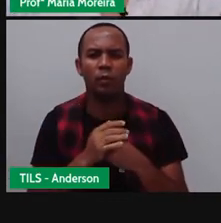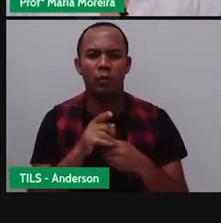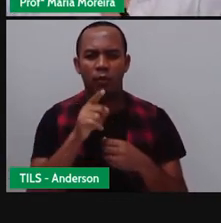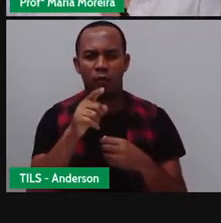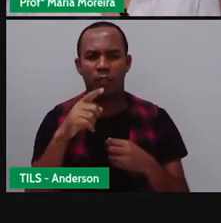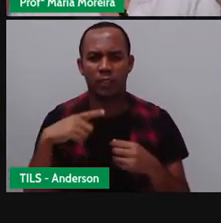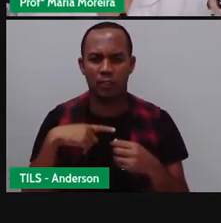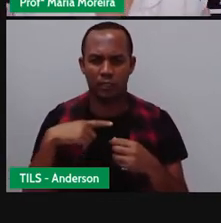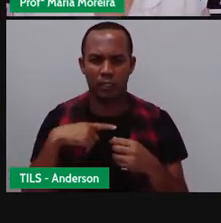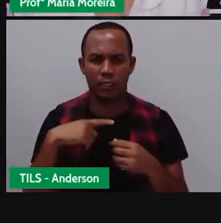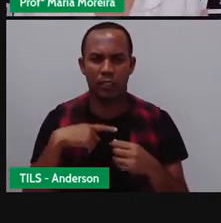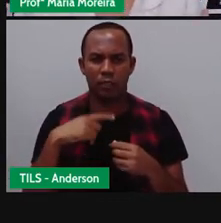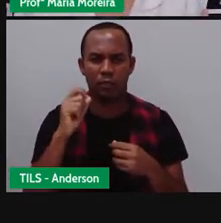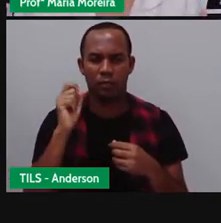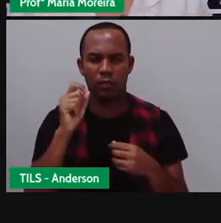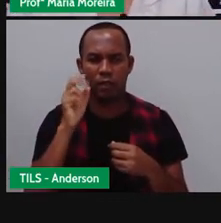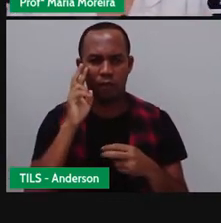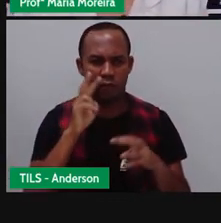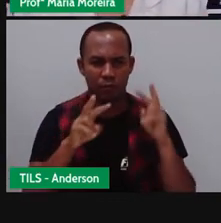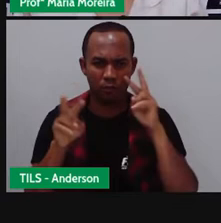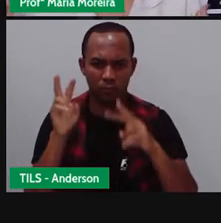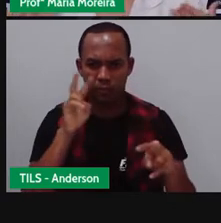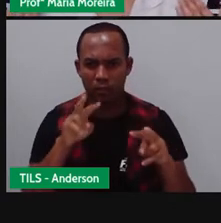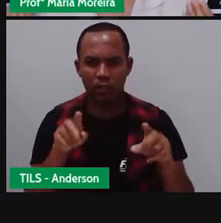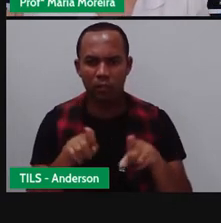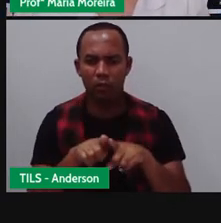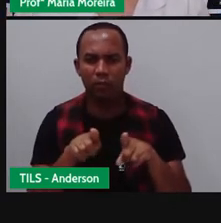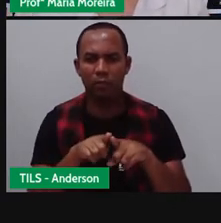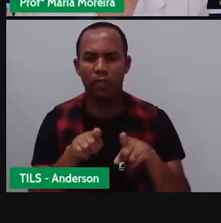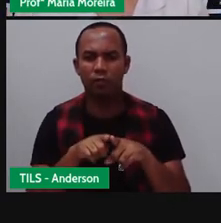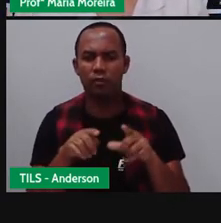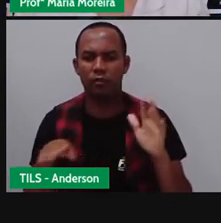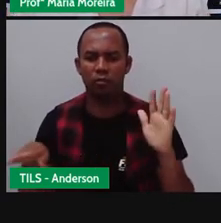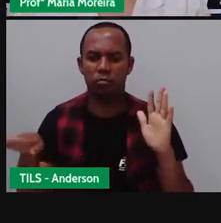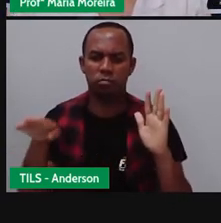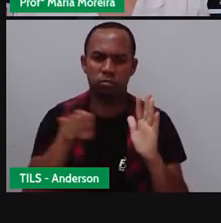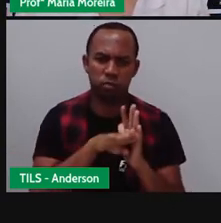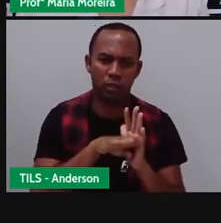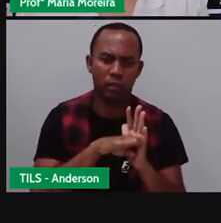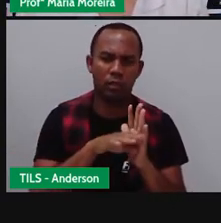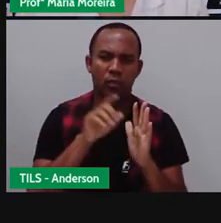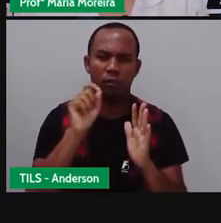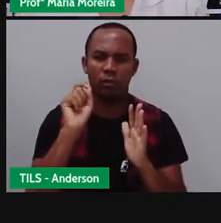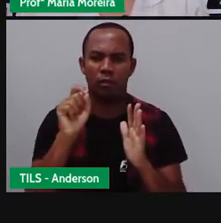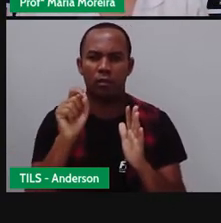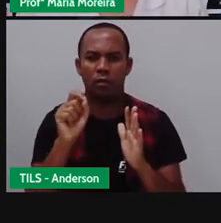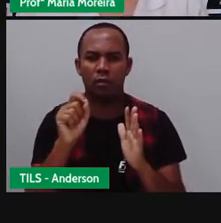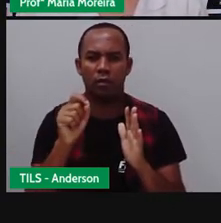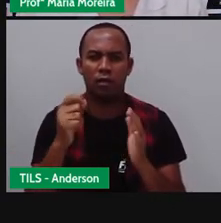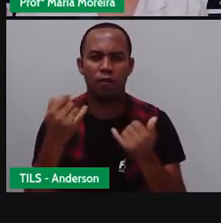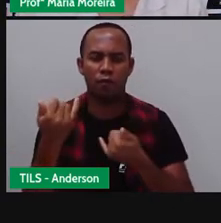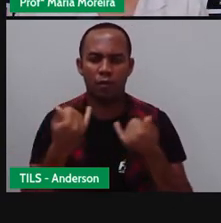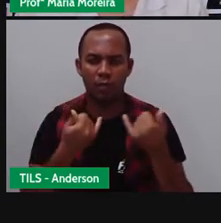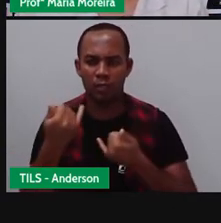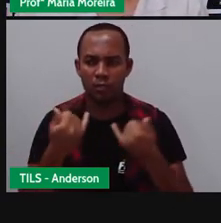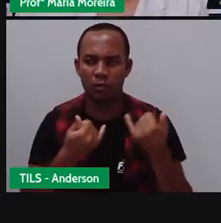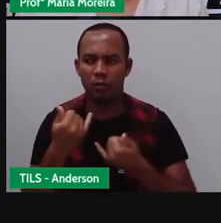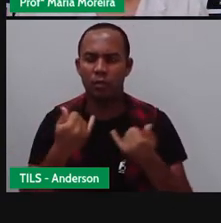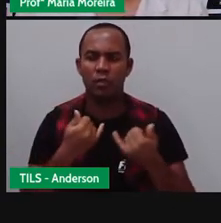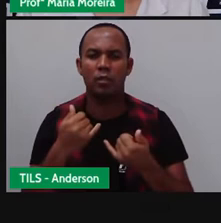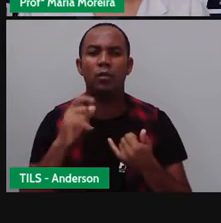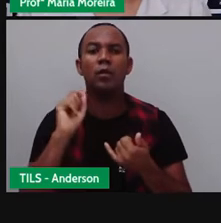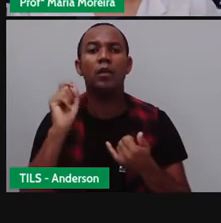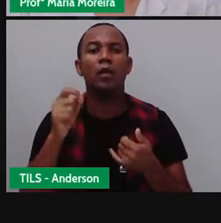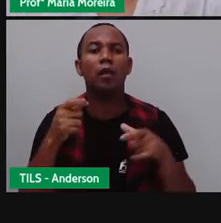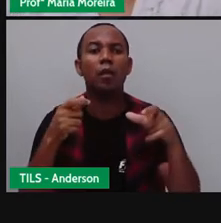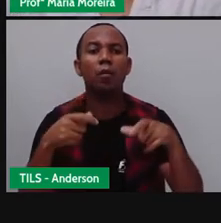o telégrafo que você precisa visualizar, você chega, não é isso? Até a transmissão de informação por onde,